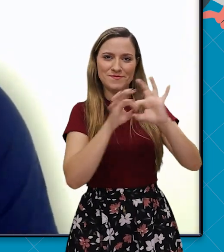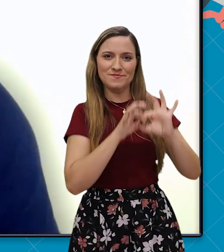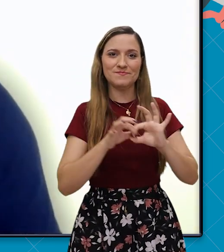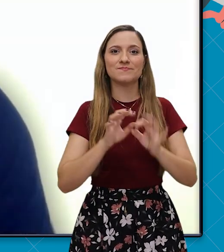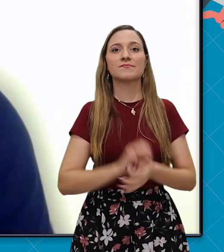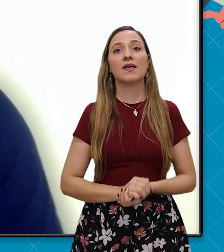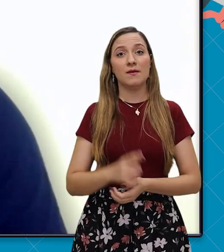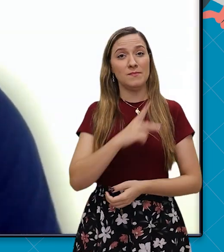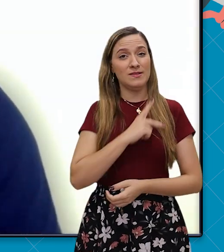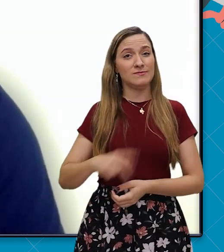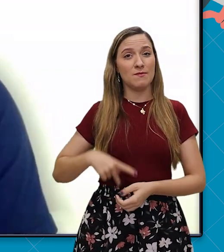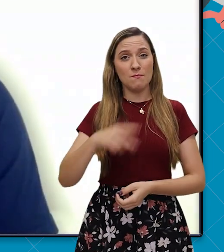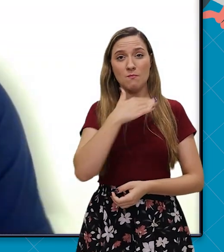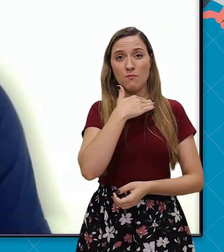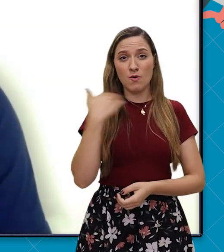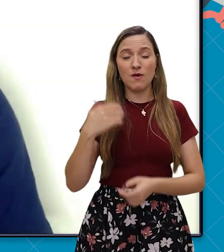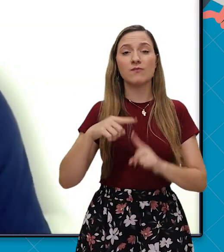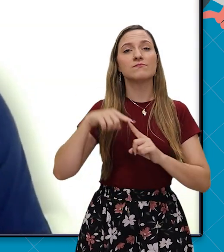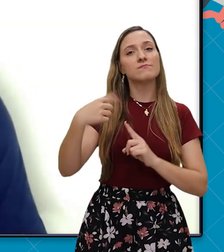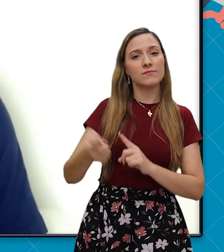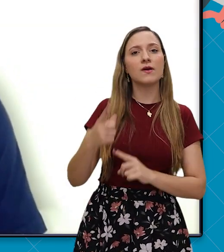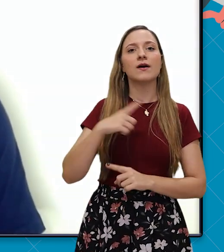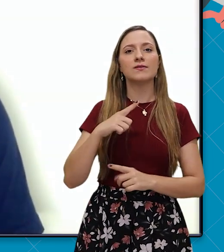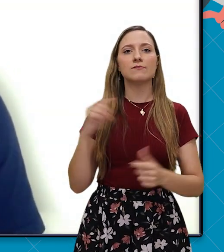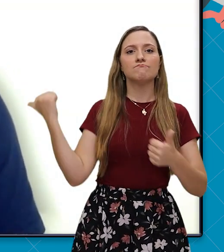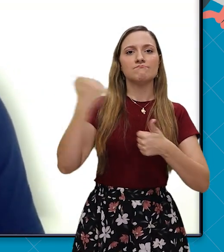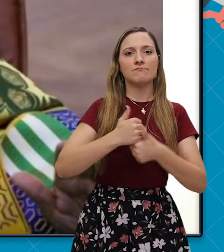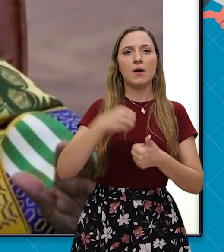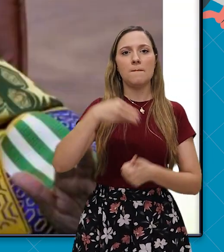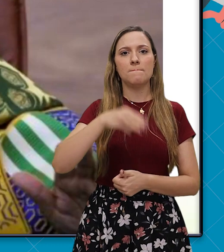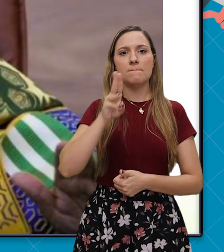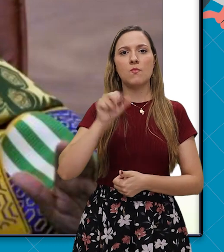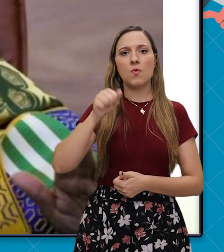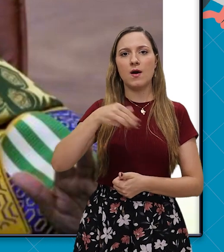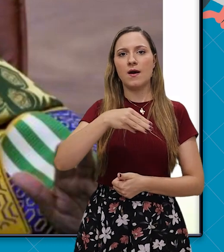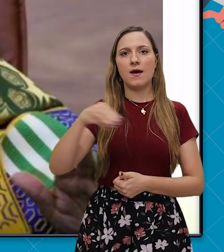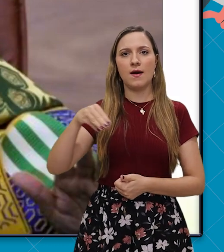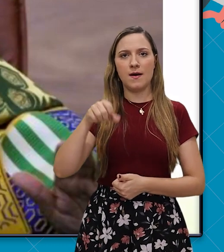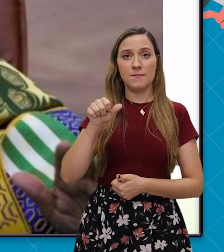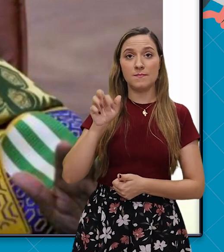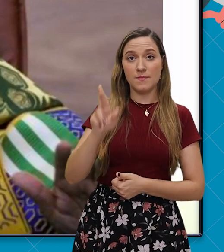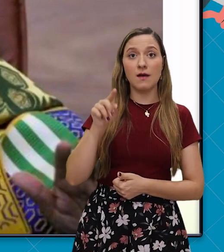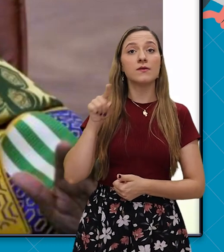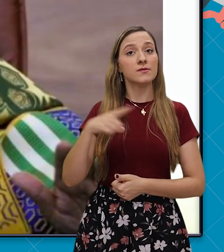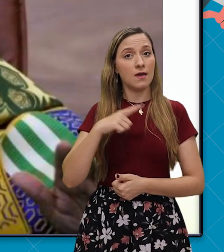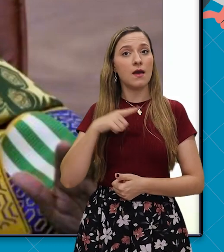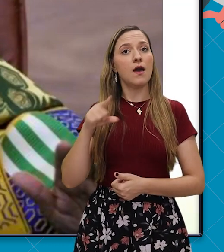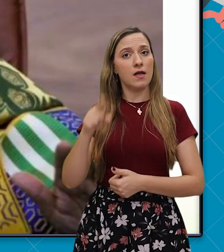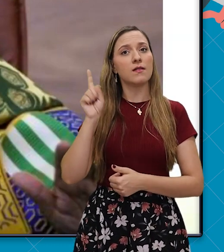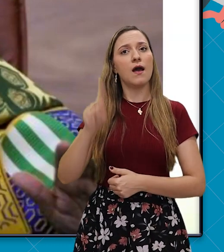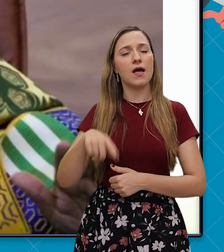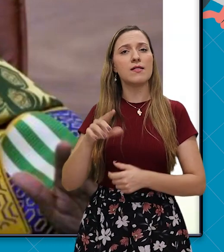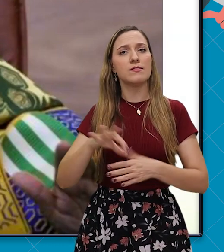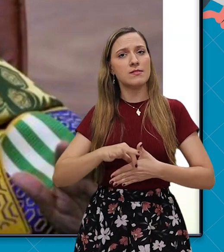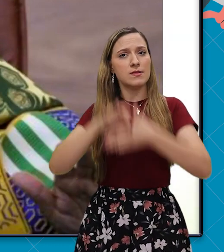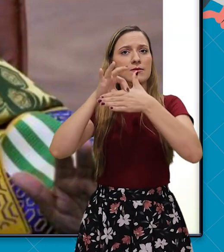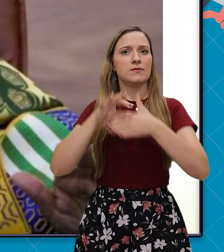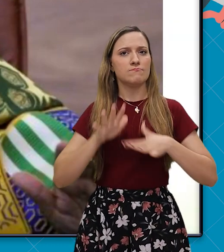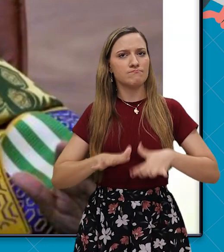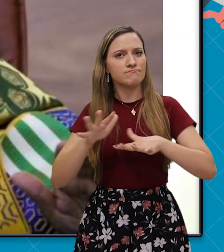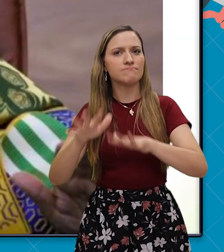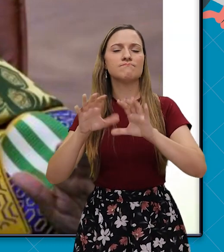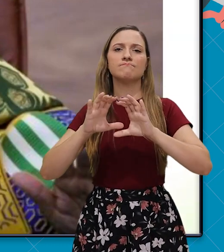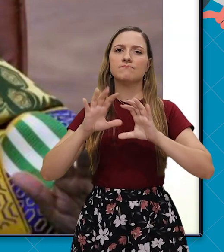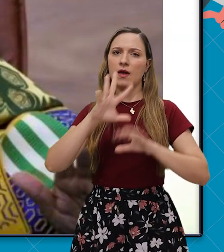cultural pan-africano. Após a morte de Kwame Kruman, Muammar Gaddafi assumiu o manto líder do movimento pan